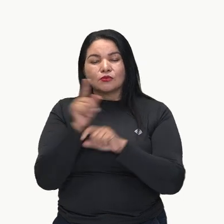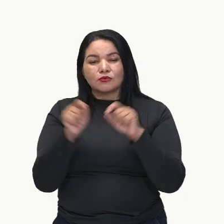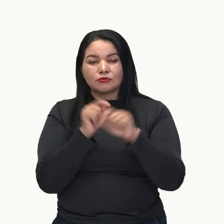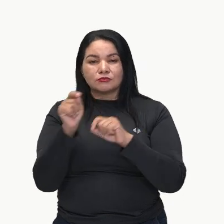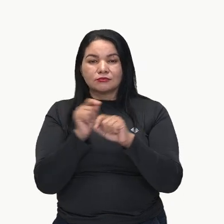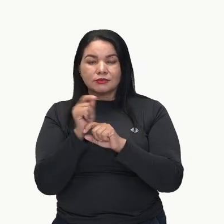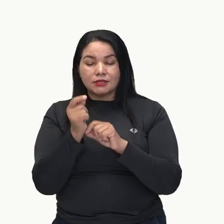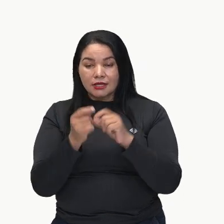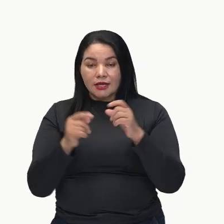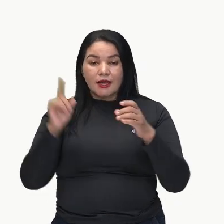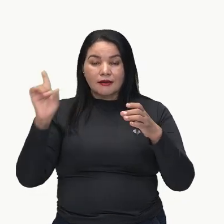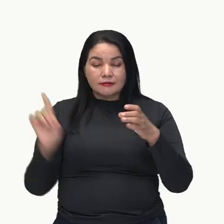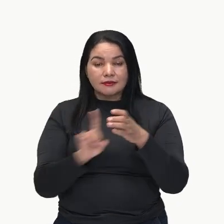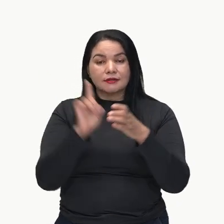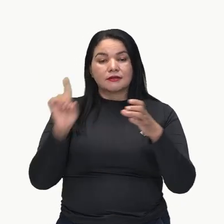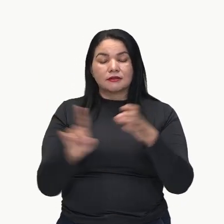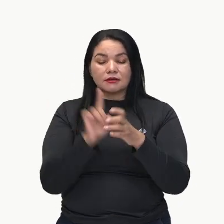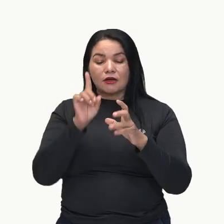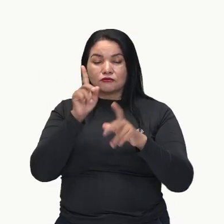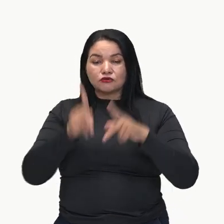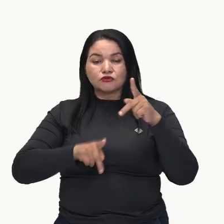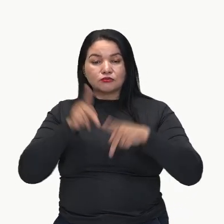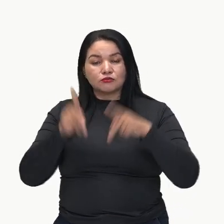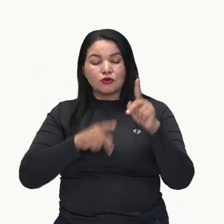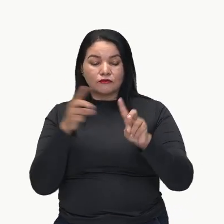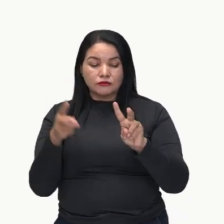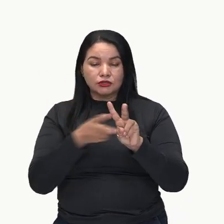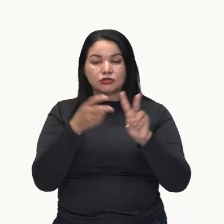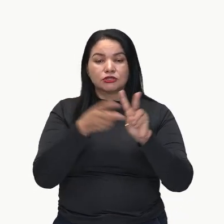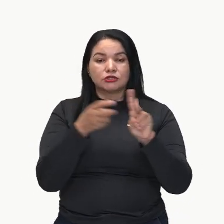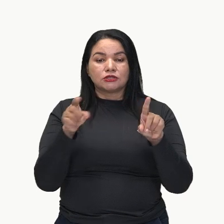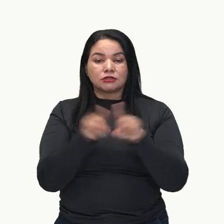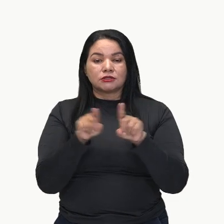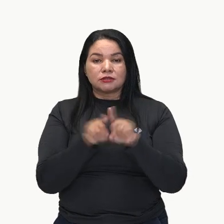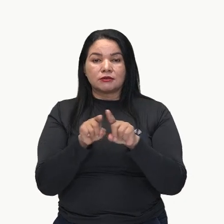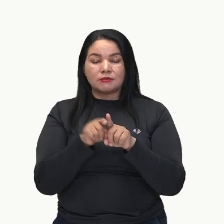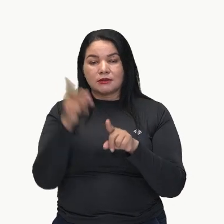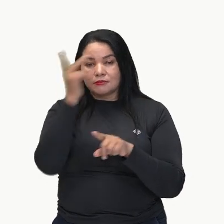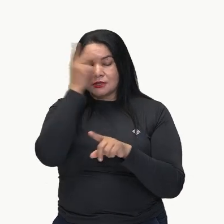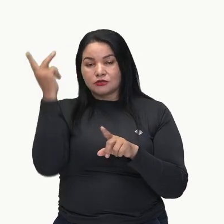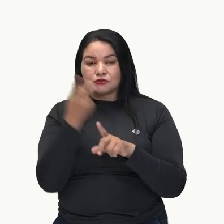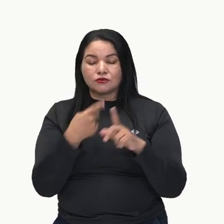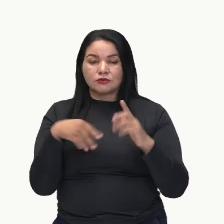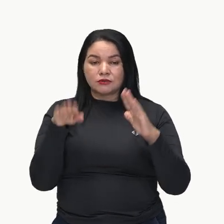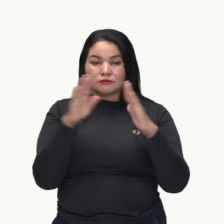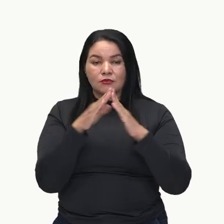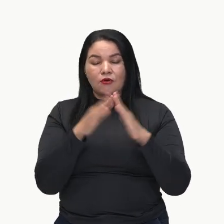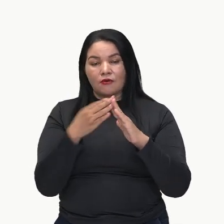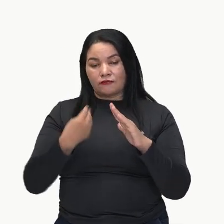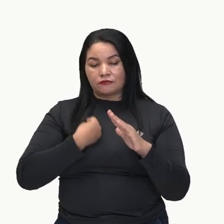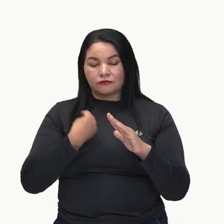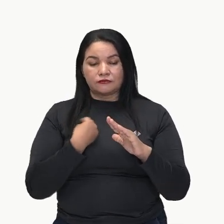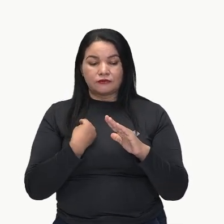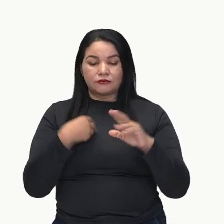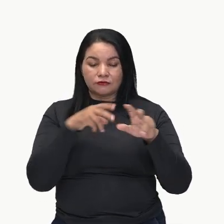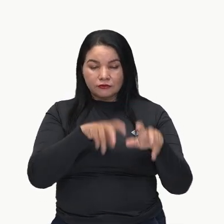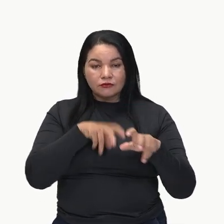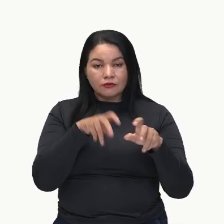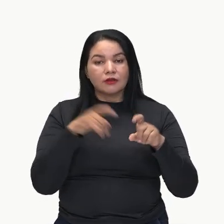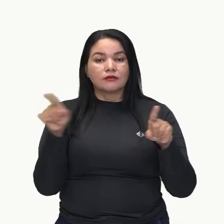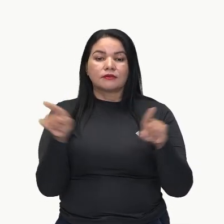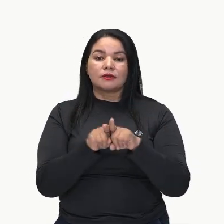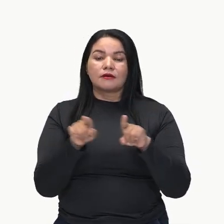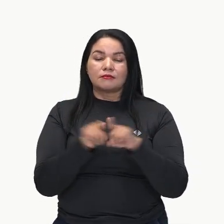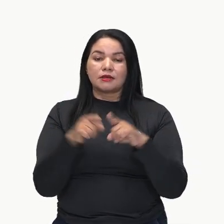povos indígenas à comunidade urbana, aos costumes urbanos. E ao tentar empregar, perceba que se